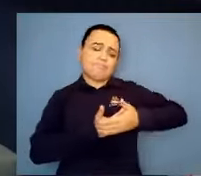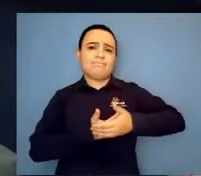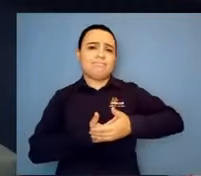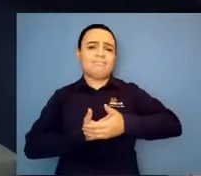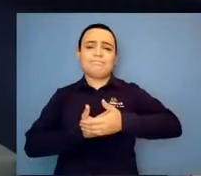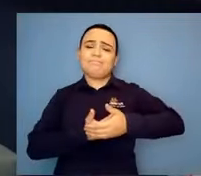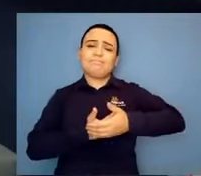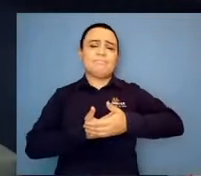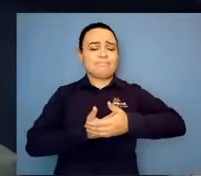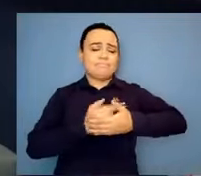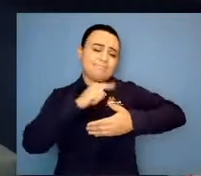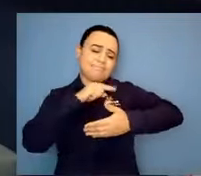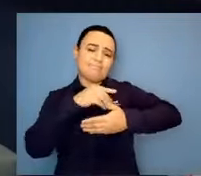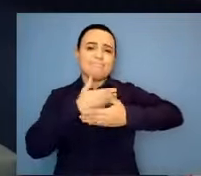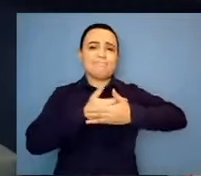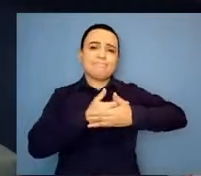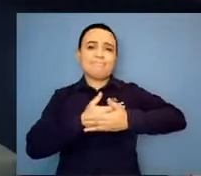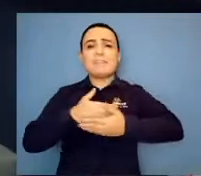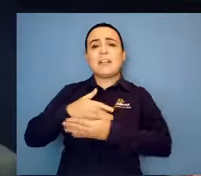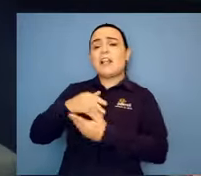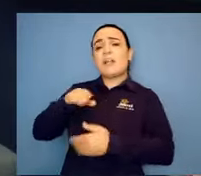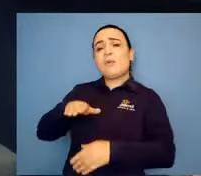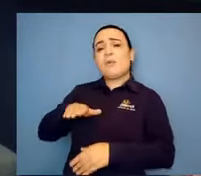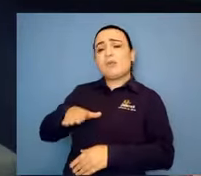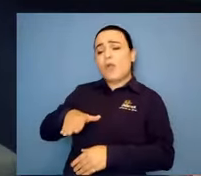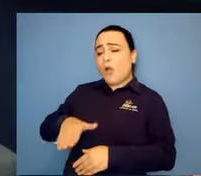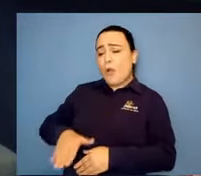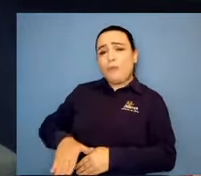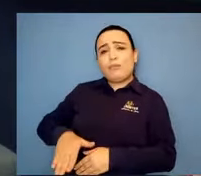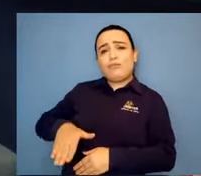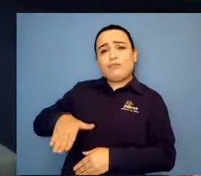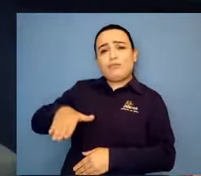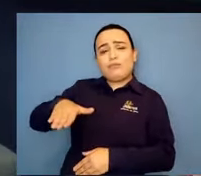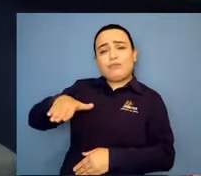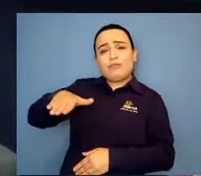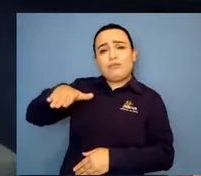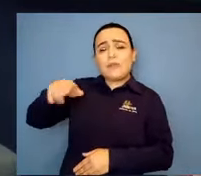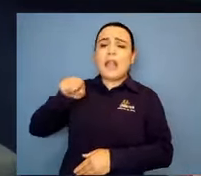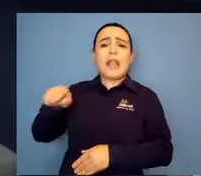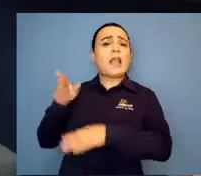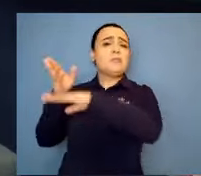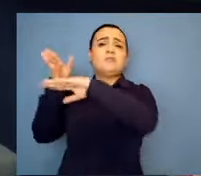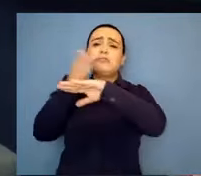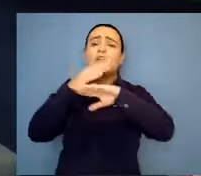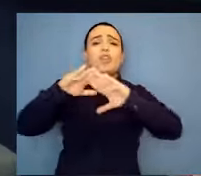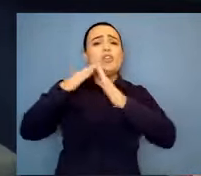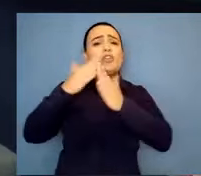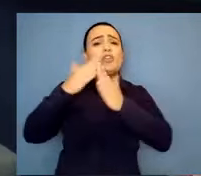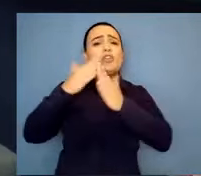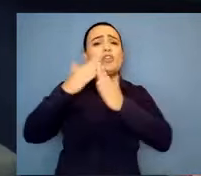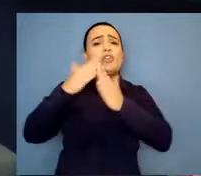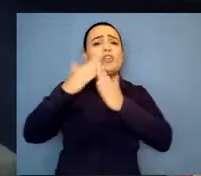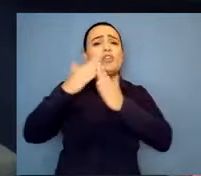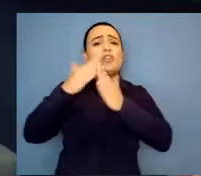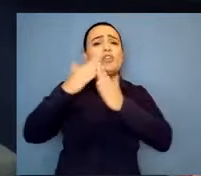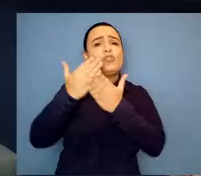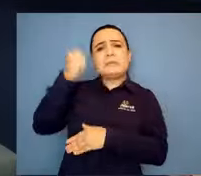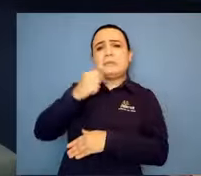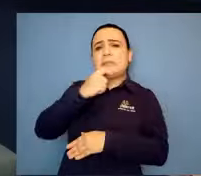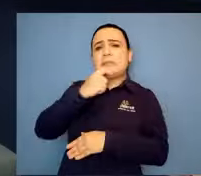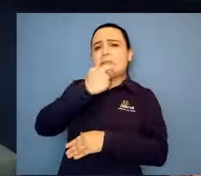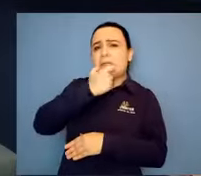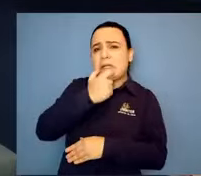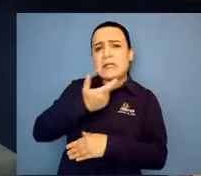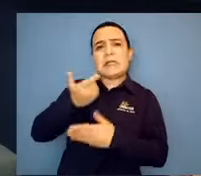fazia inglês. E com seis anos e meio que a escola me chamou para a reunião. Sim. Por quê? Quem que percebe